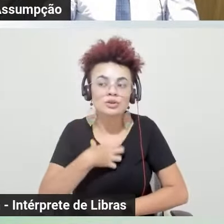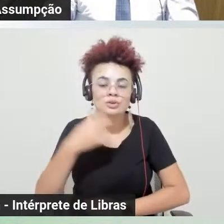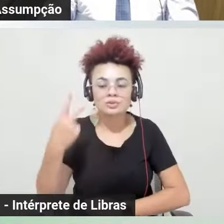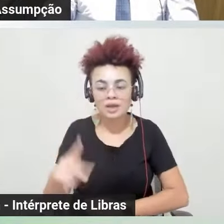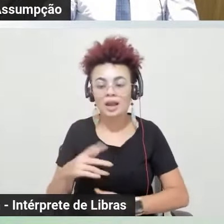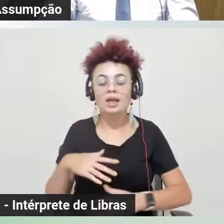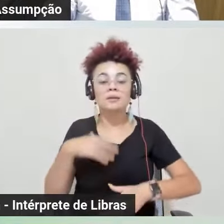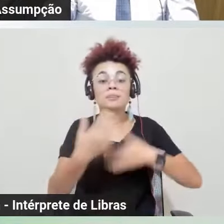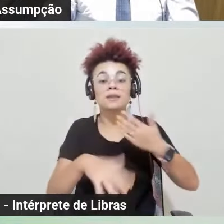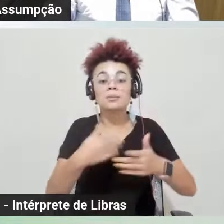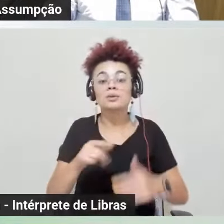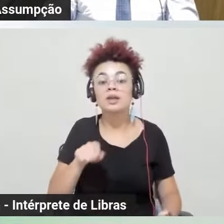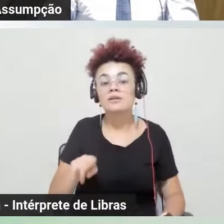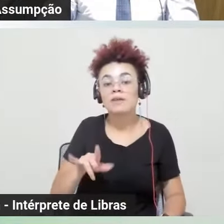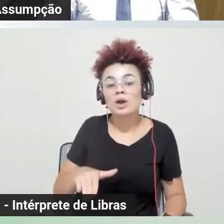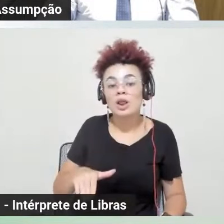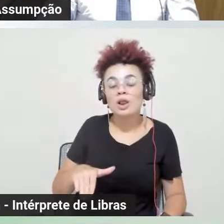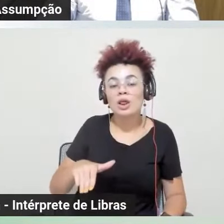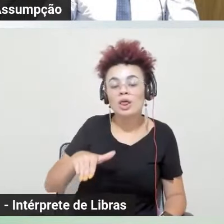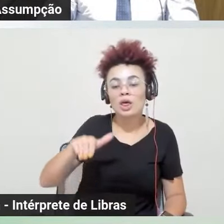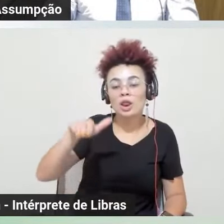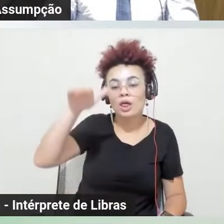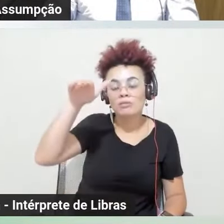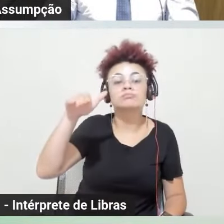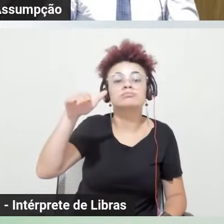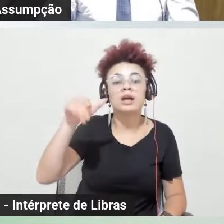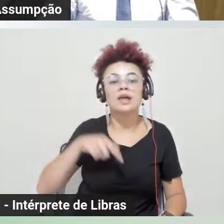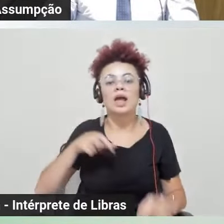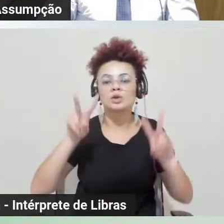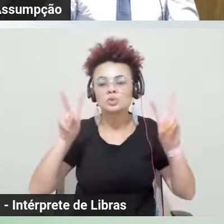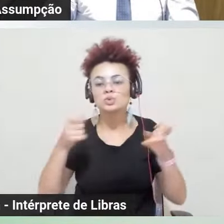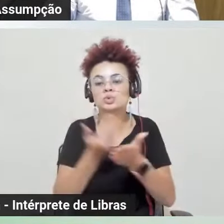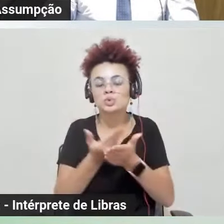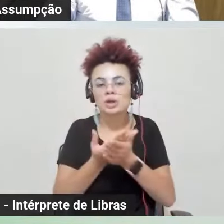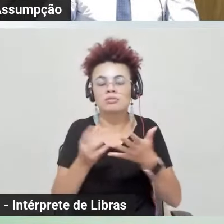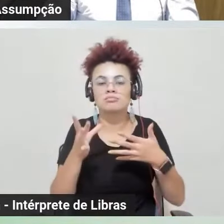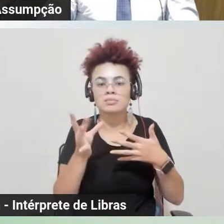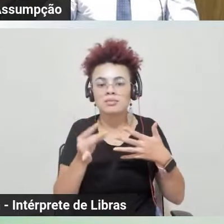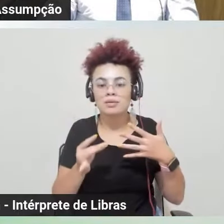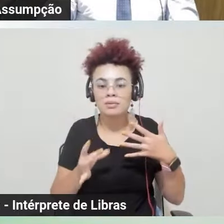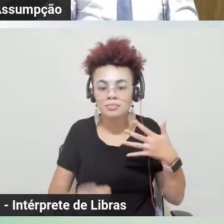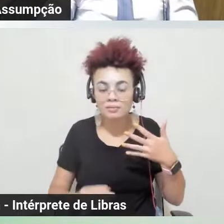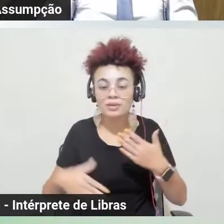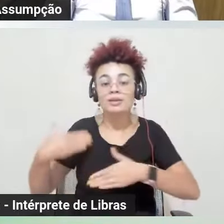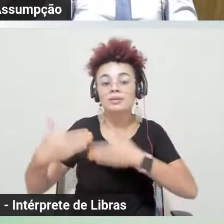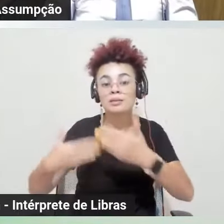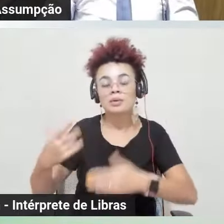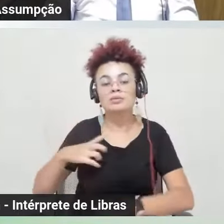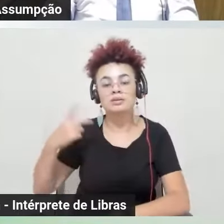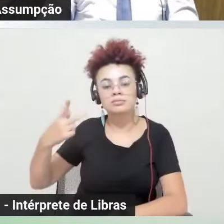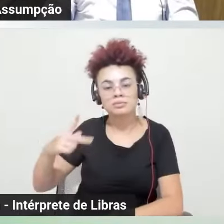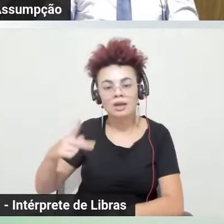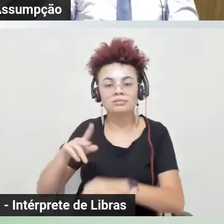medida que eles vão crescendo, os assuntos vão também ficando mais evaporados, chegando inclusive já no ensino médio, com a própria